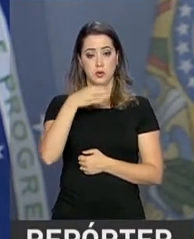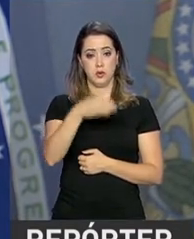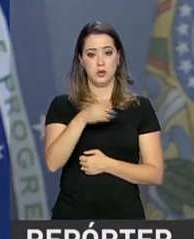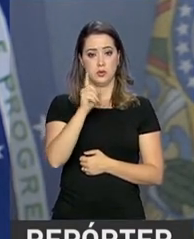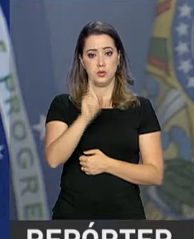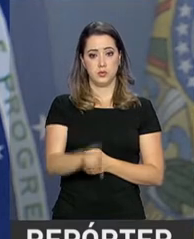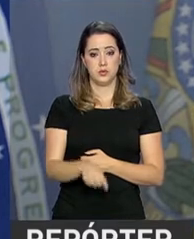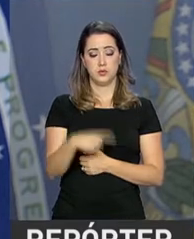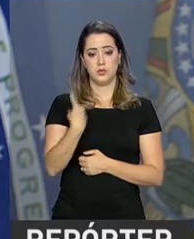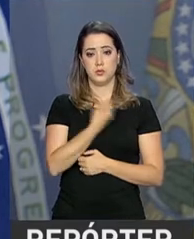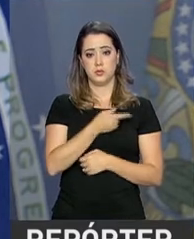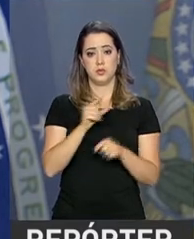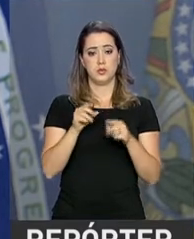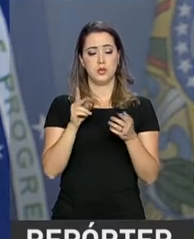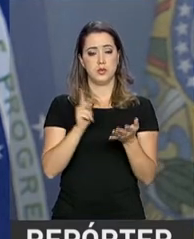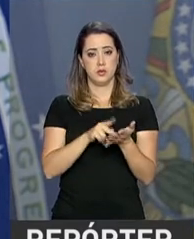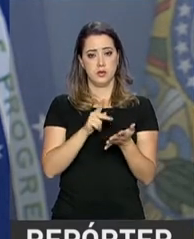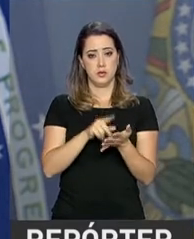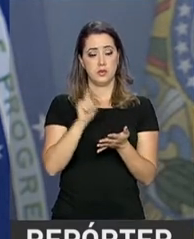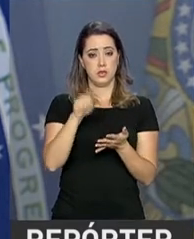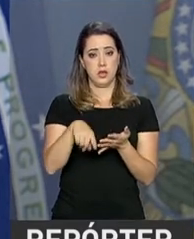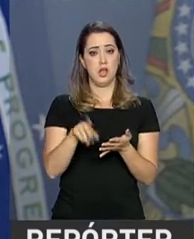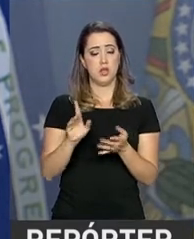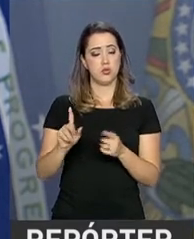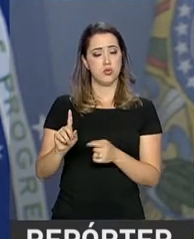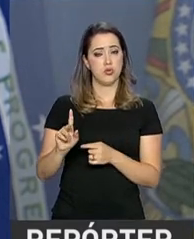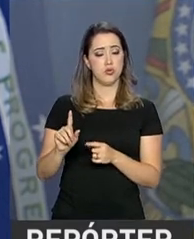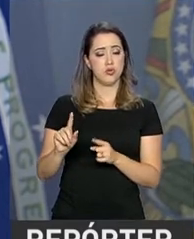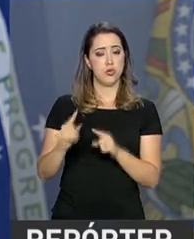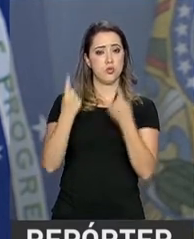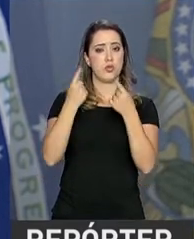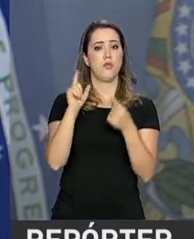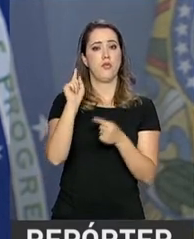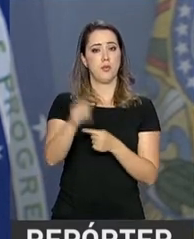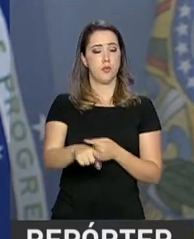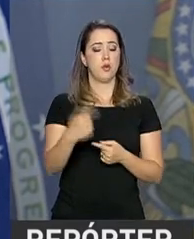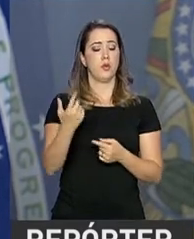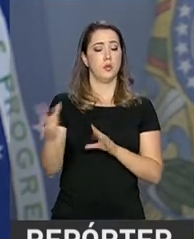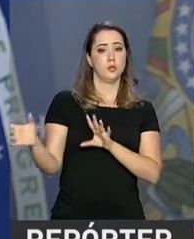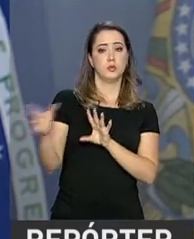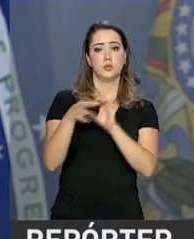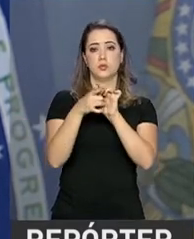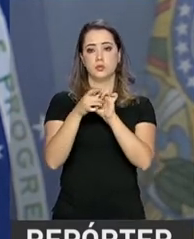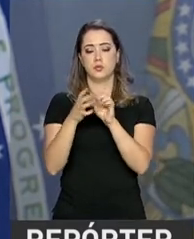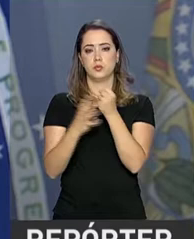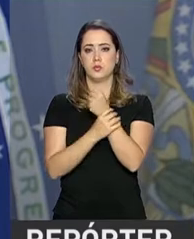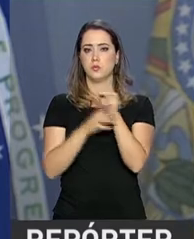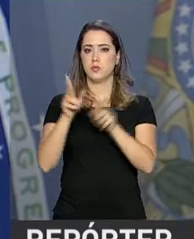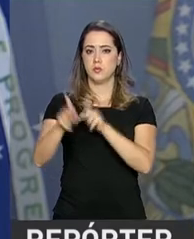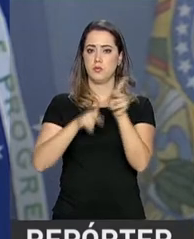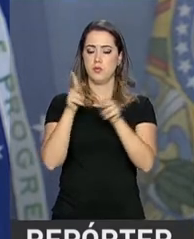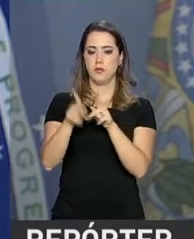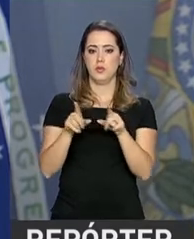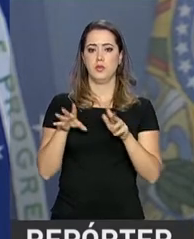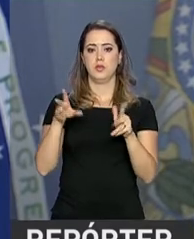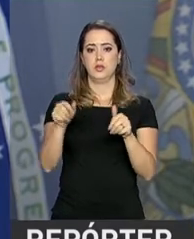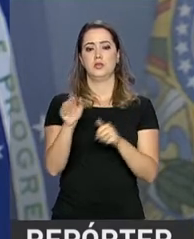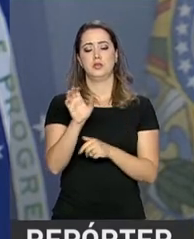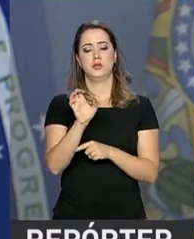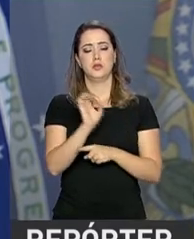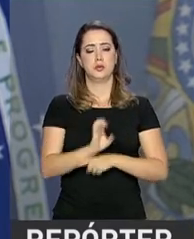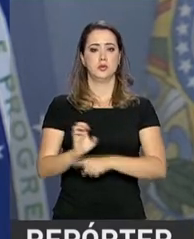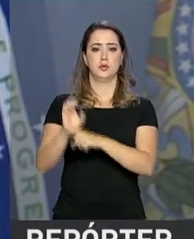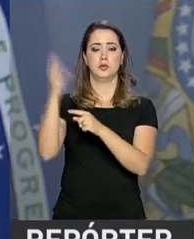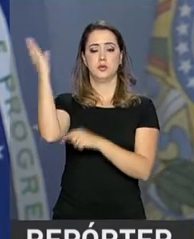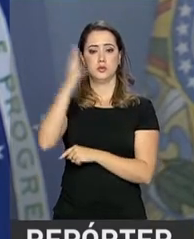mas que, na verdade, é quase uma ousadia, nós queremos é fazer esta integração da segurança pública de todos os estados